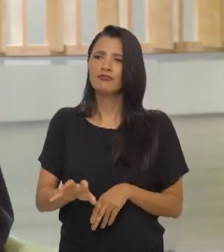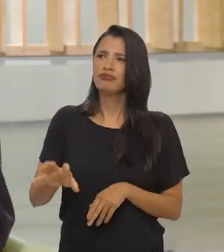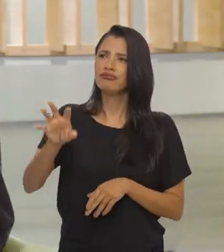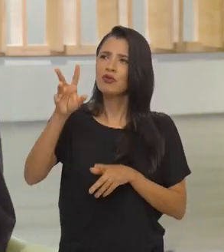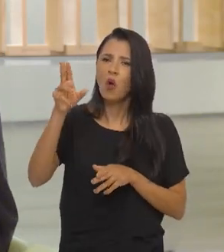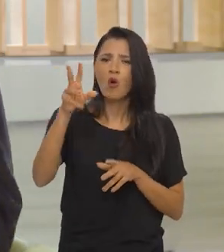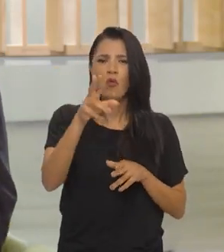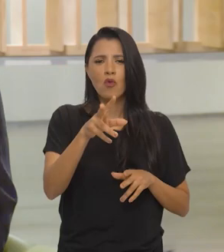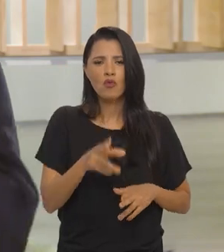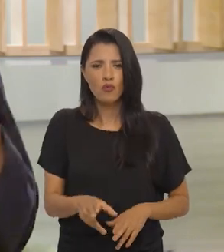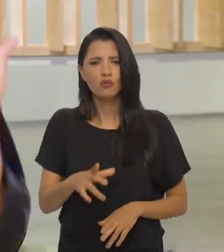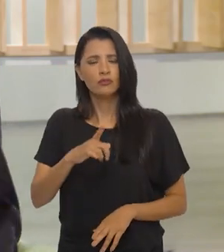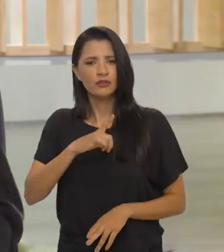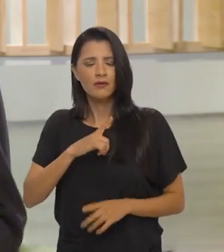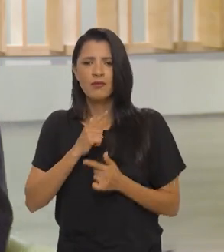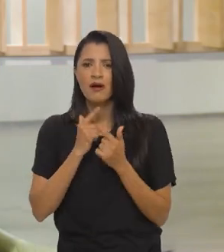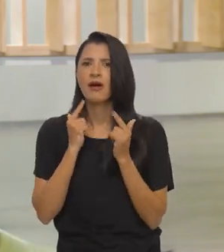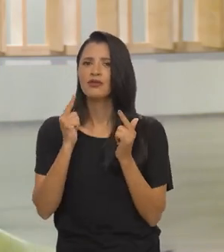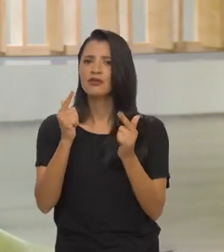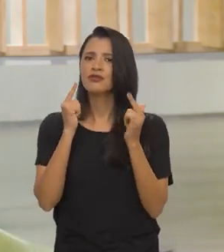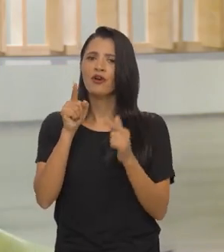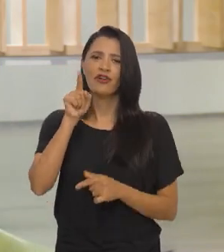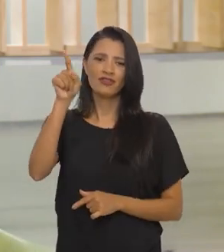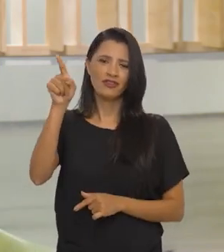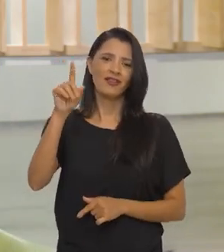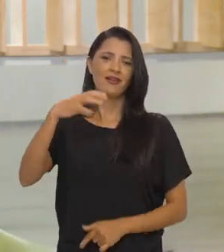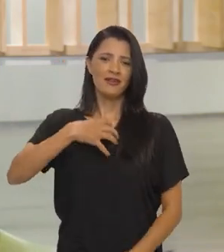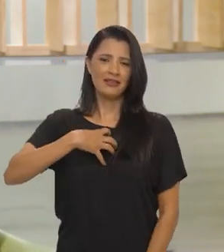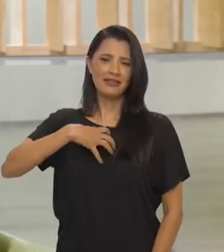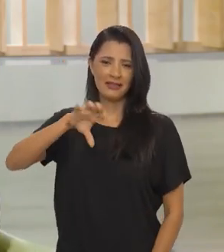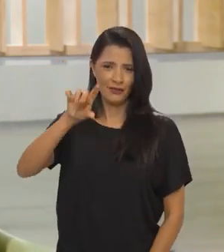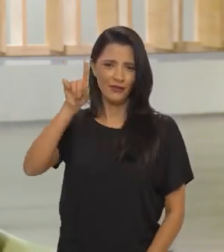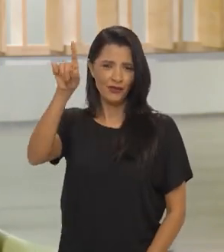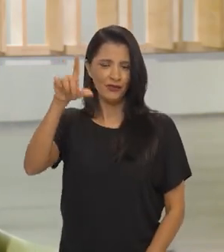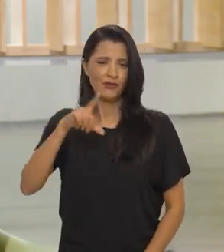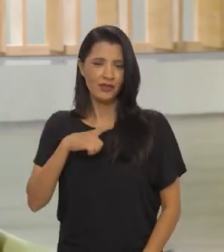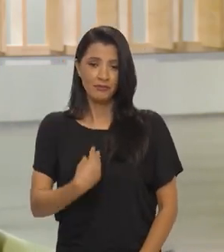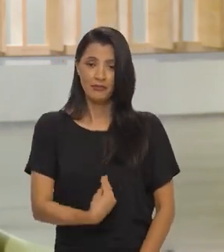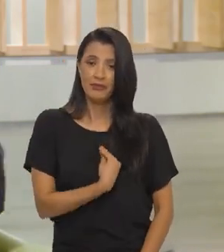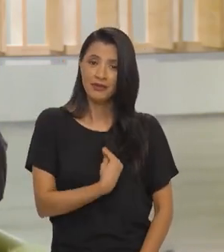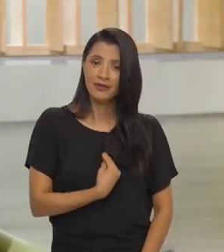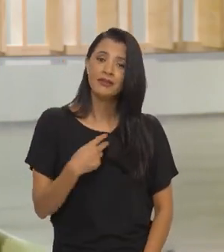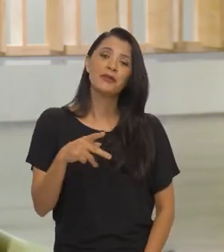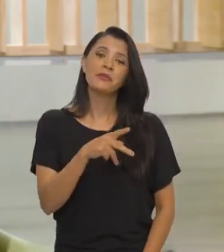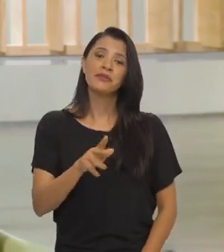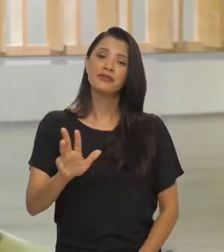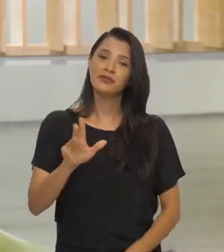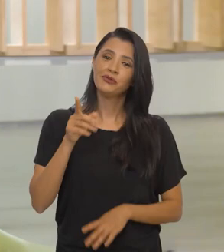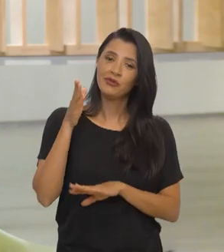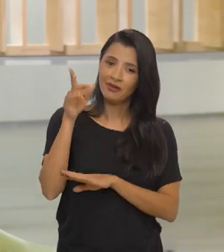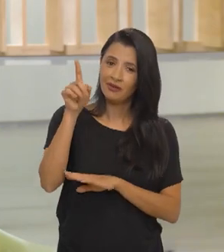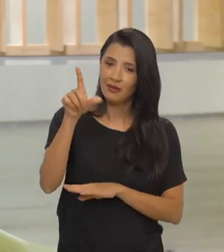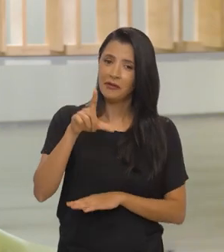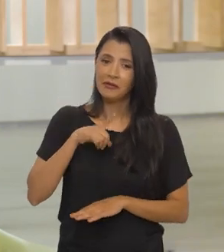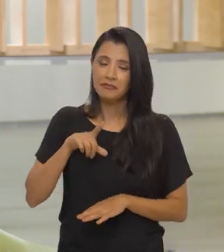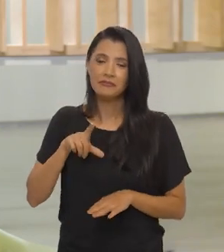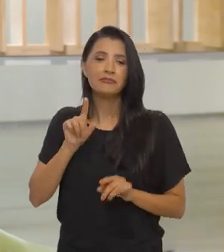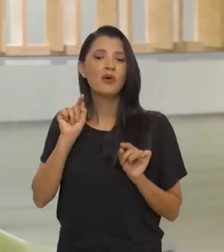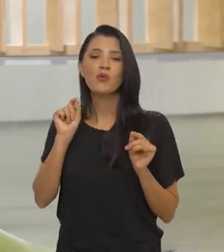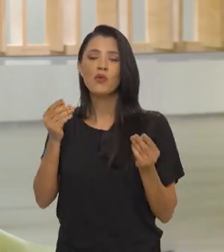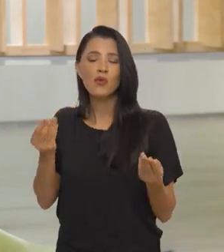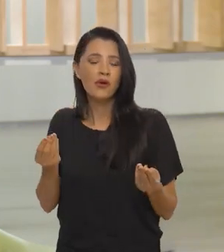inclusive regionais. tivemos a sorte de ir em Salvador, contar com a presença do presidente Lula